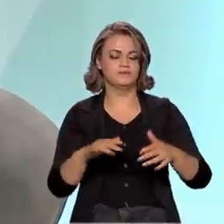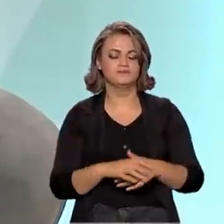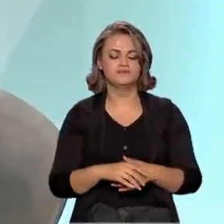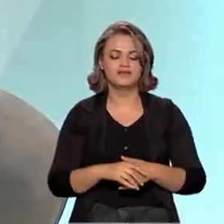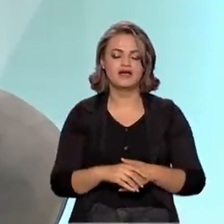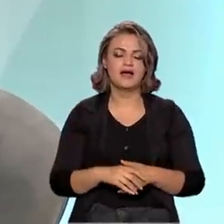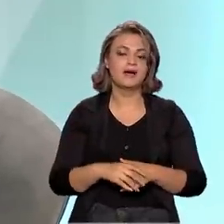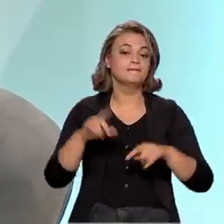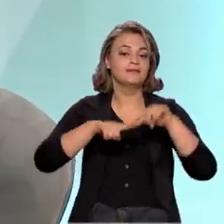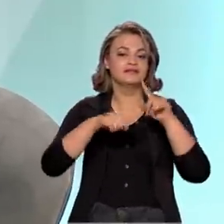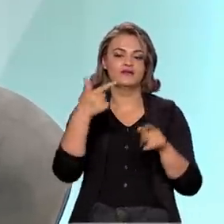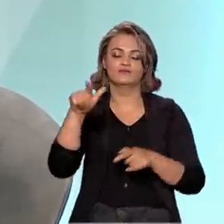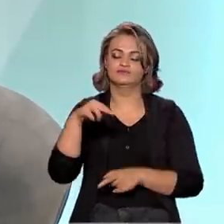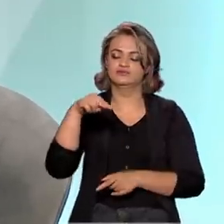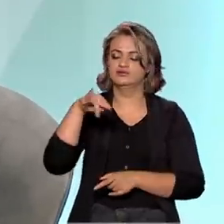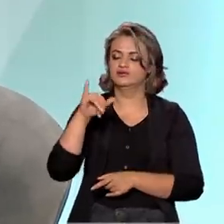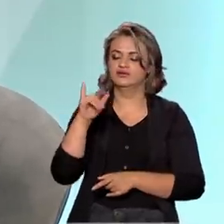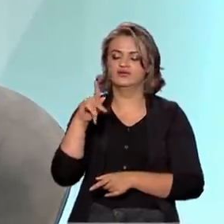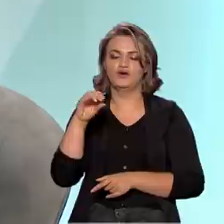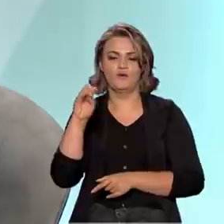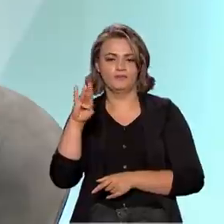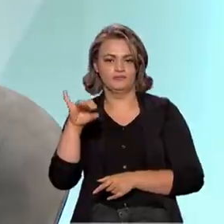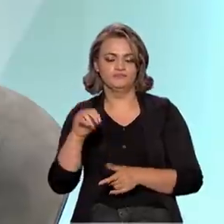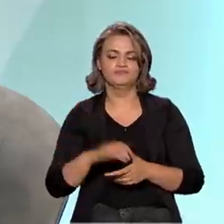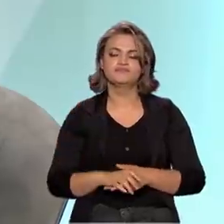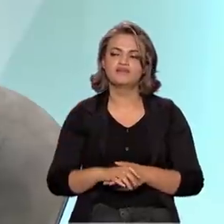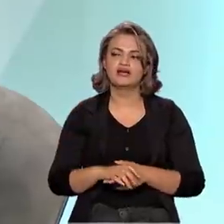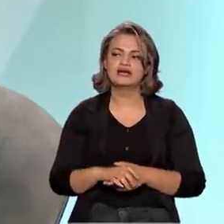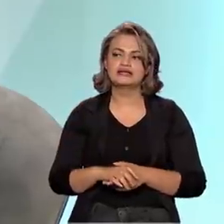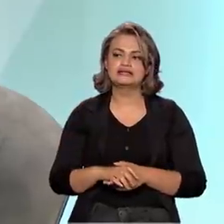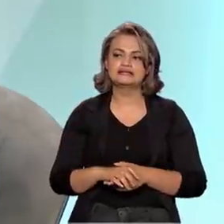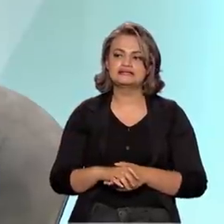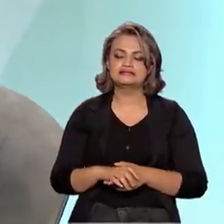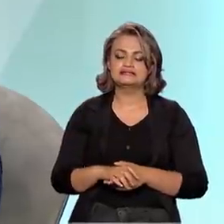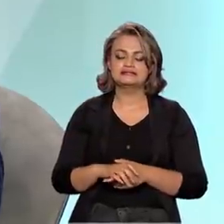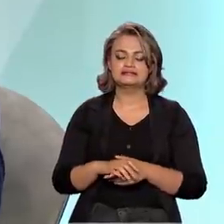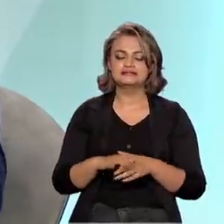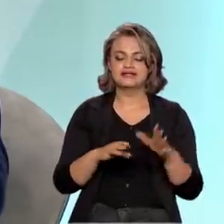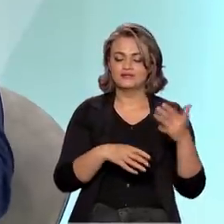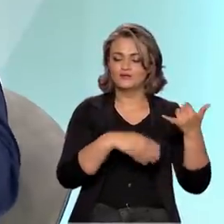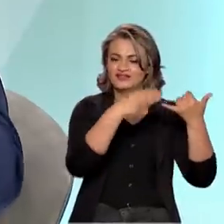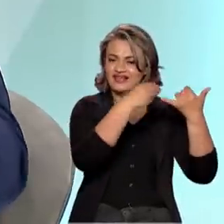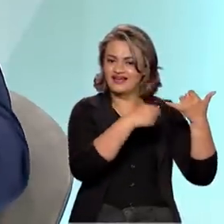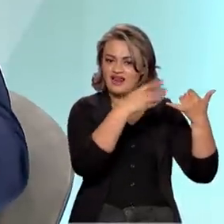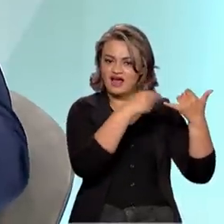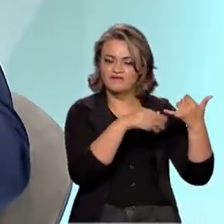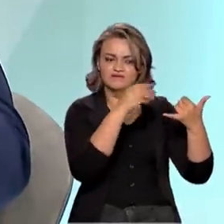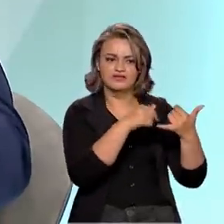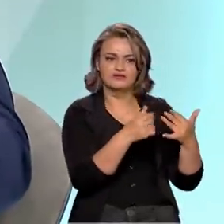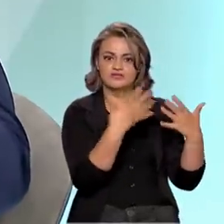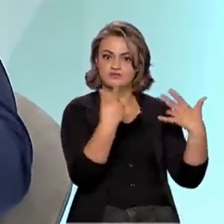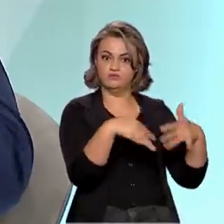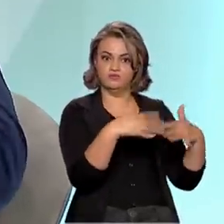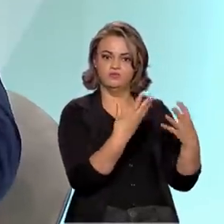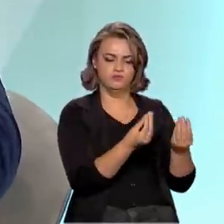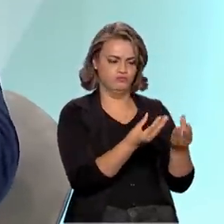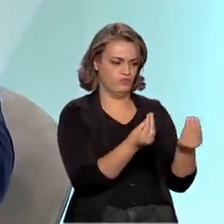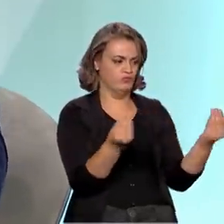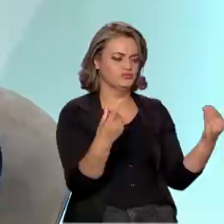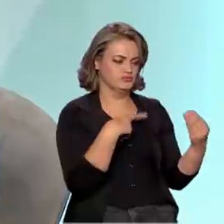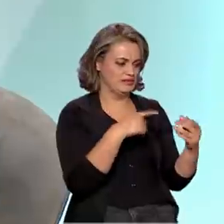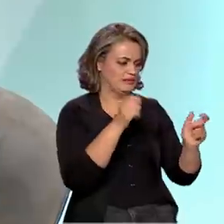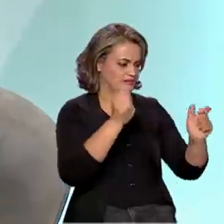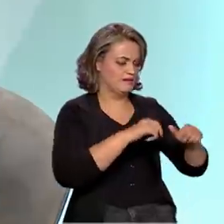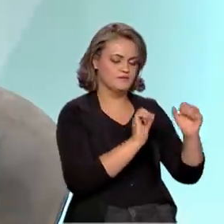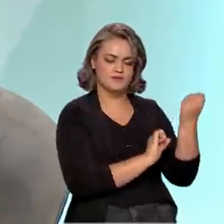nióbio segue o mesmo princípio. O Brasil, em termos de grafita para o grafeno, nós temos aí uma quantidade enorme do que